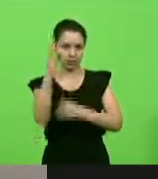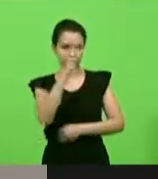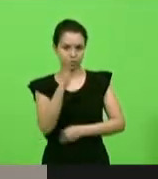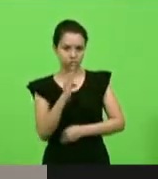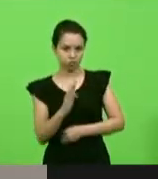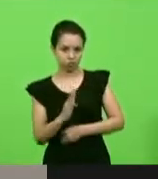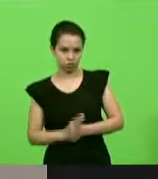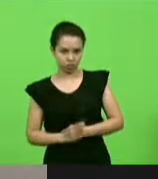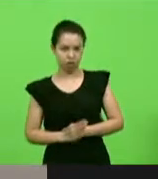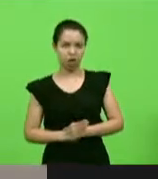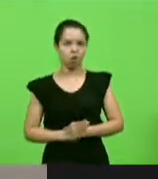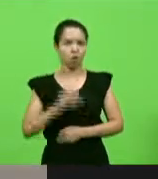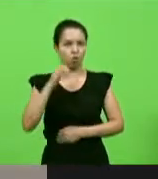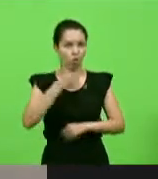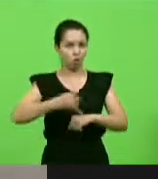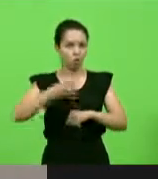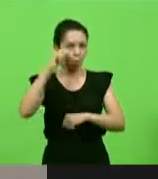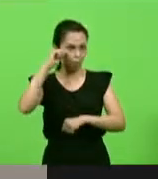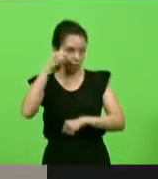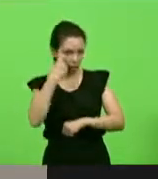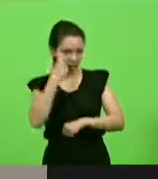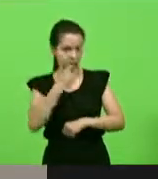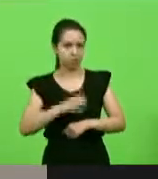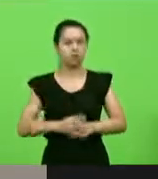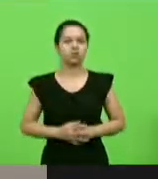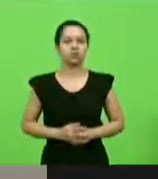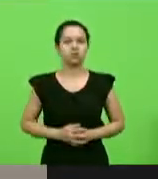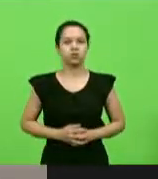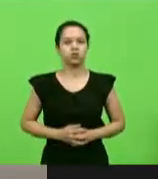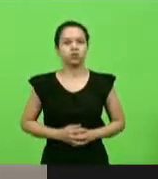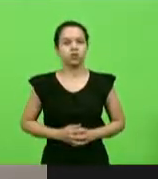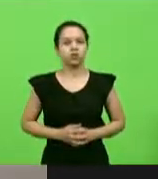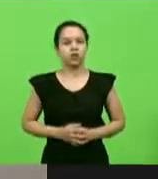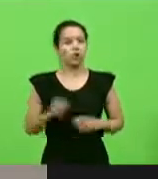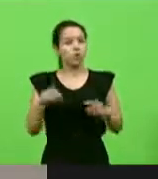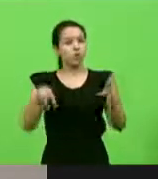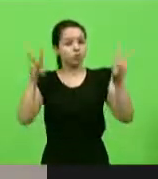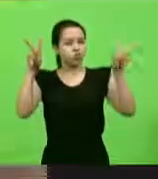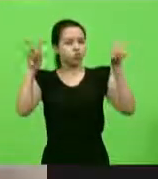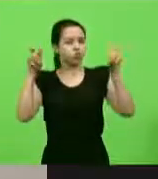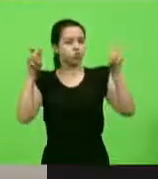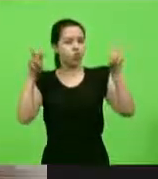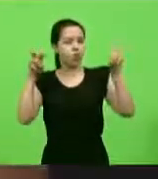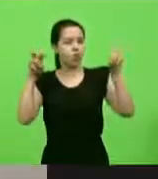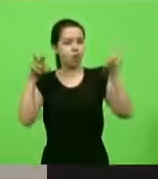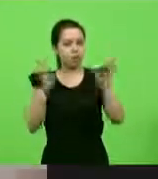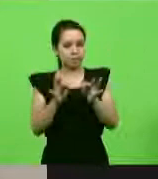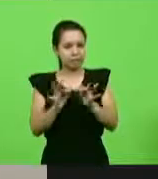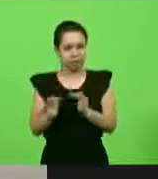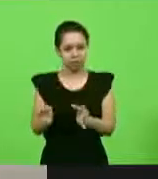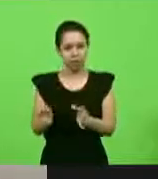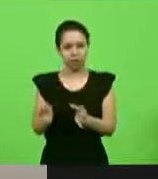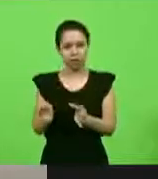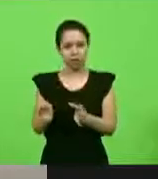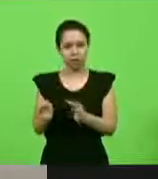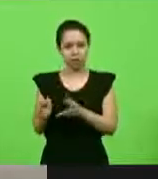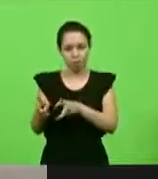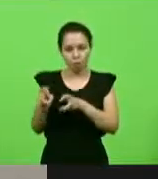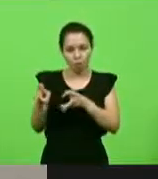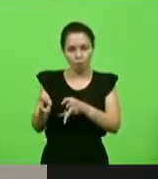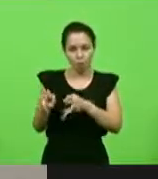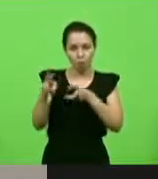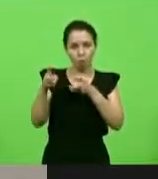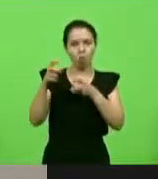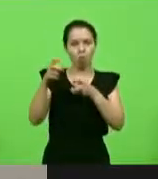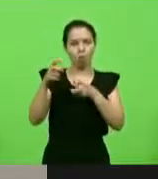A grande questão não está na simples exploração do petróleo e do gás,